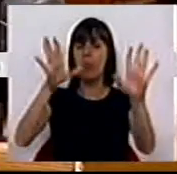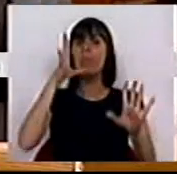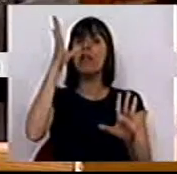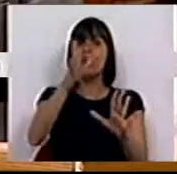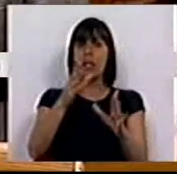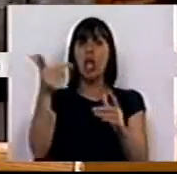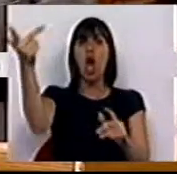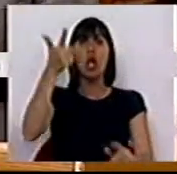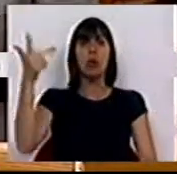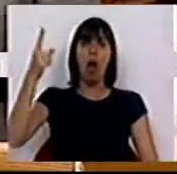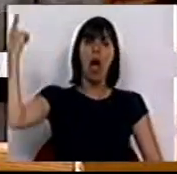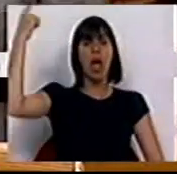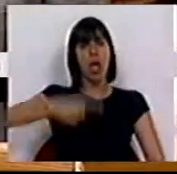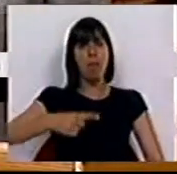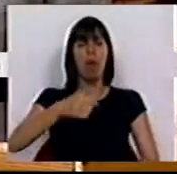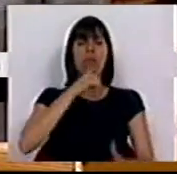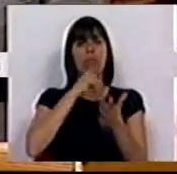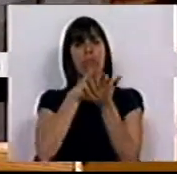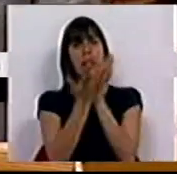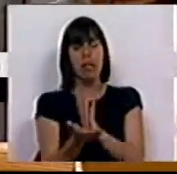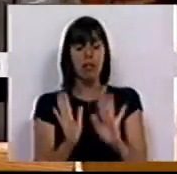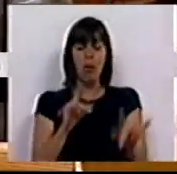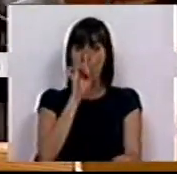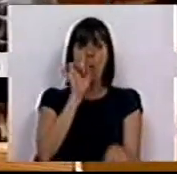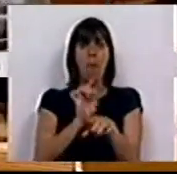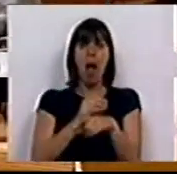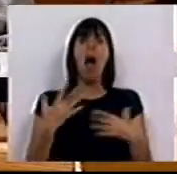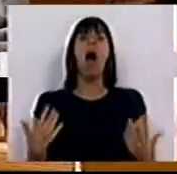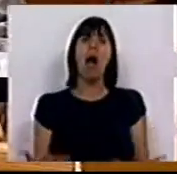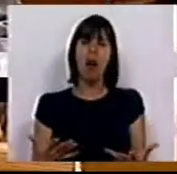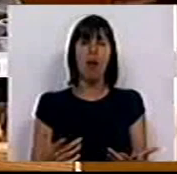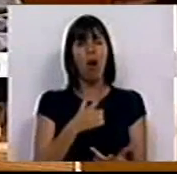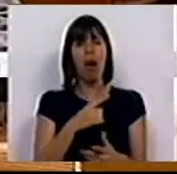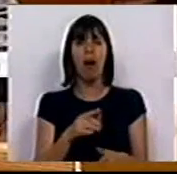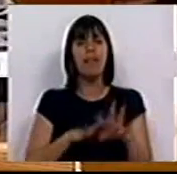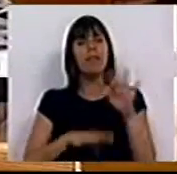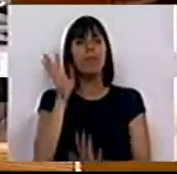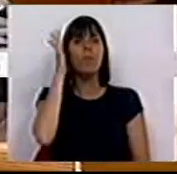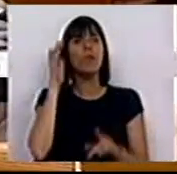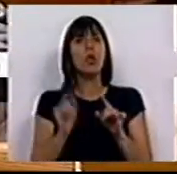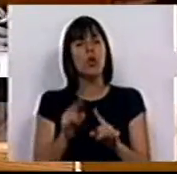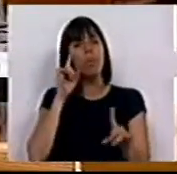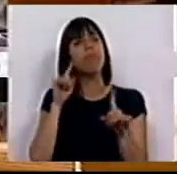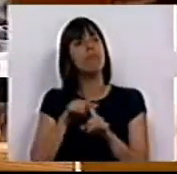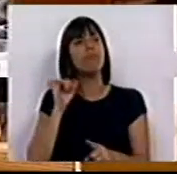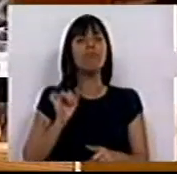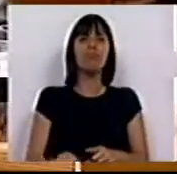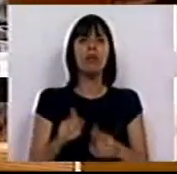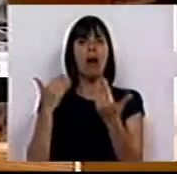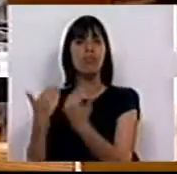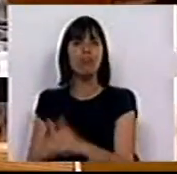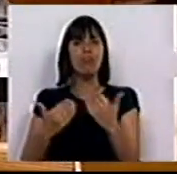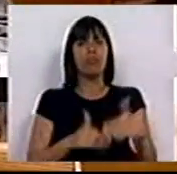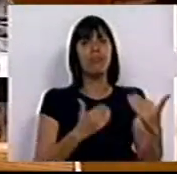que disse que era a troika que impunha estas metas, é o mesmo agora que utiliza estes números, as metas, as suas